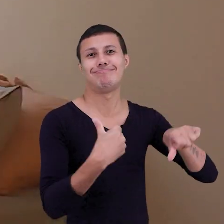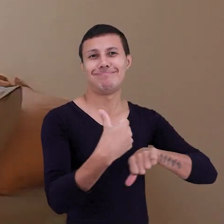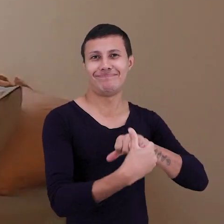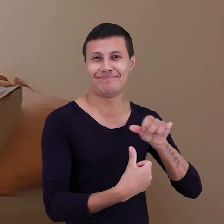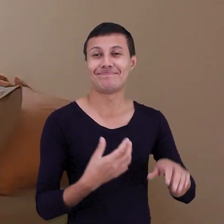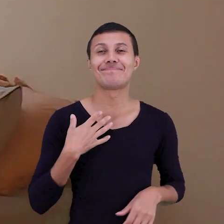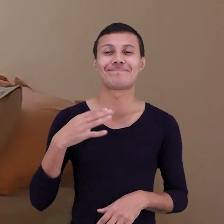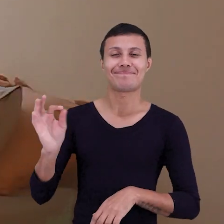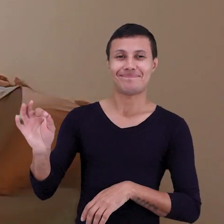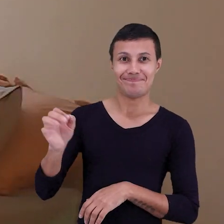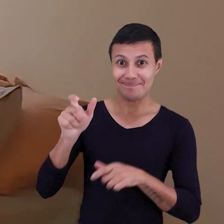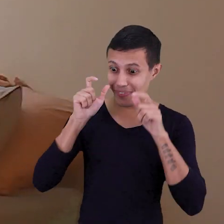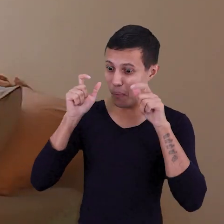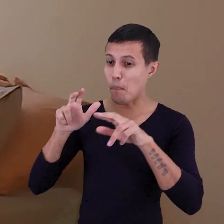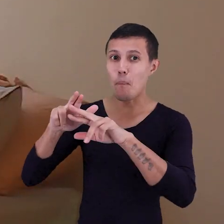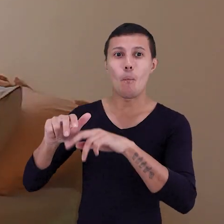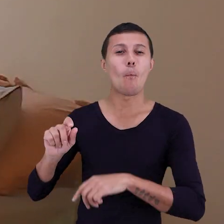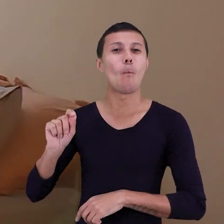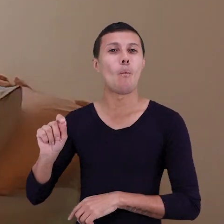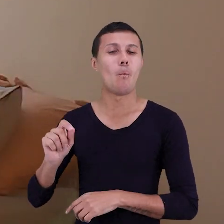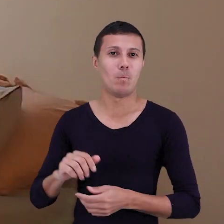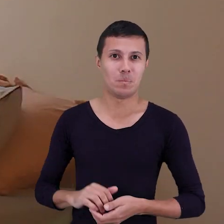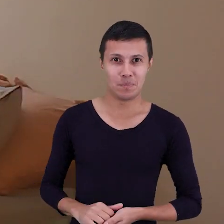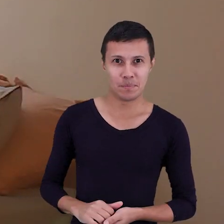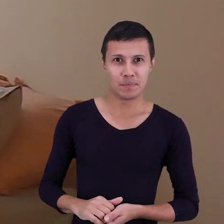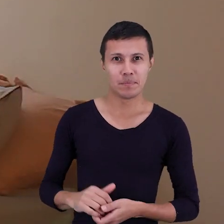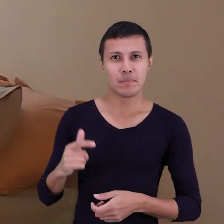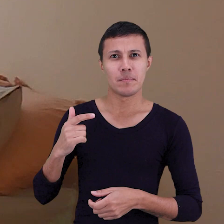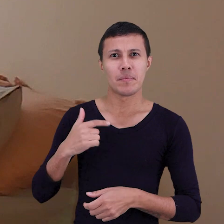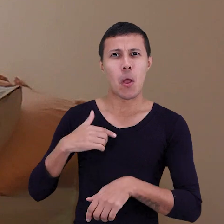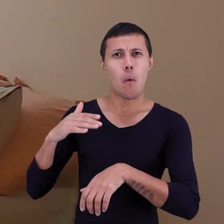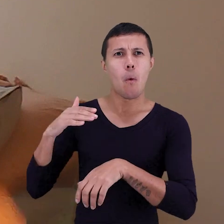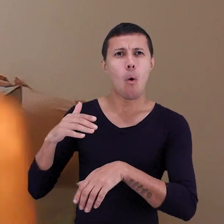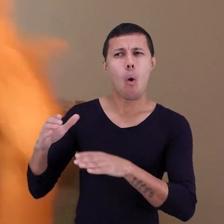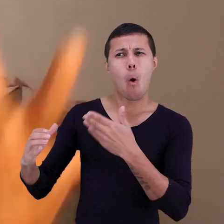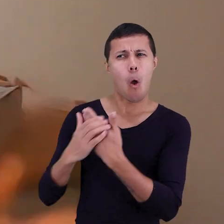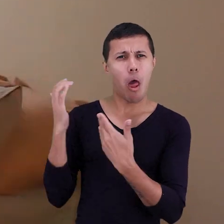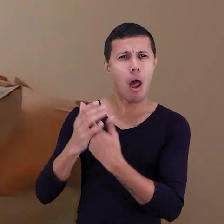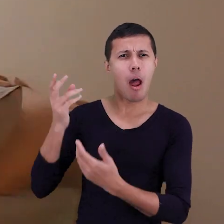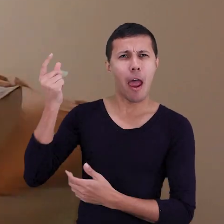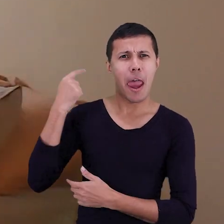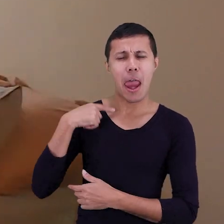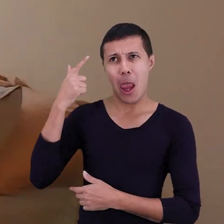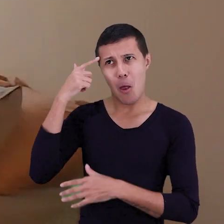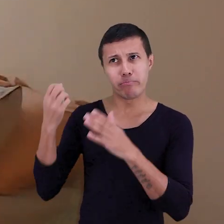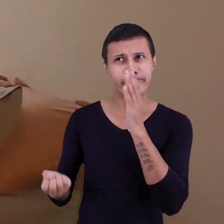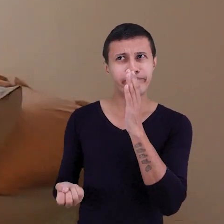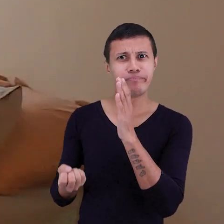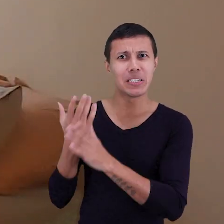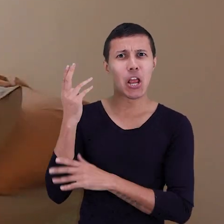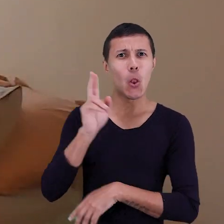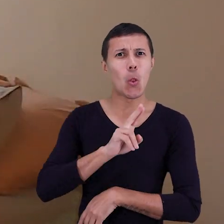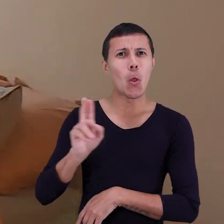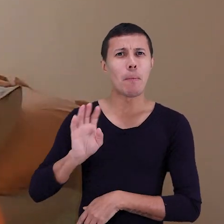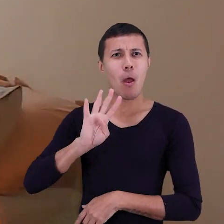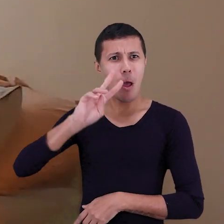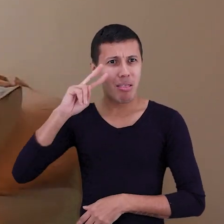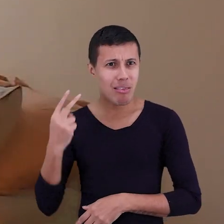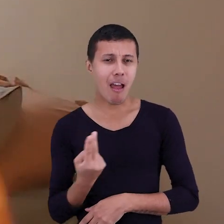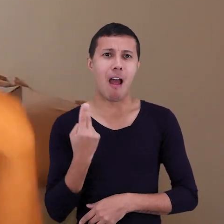então... É interessante porque... Eu tive um mentor no começo, quando eu bolei esse nome, né?